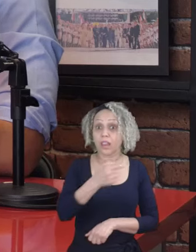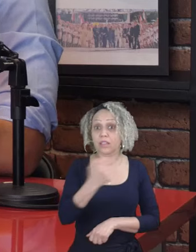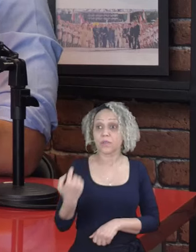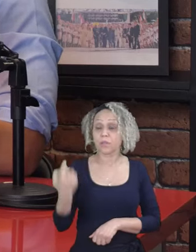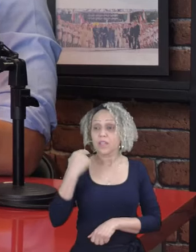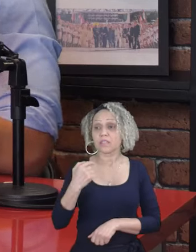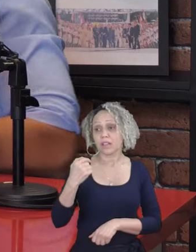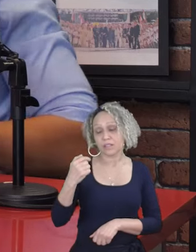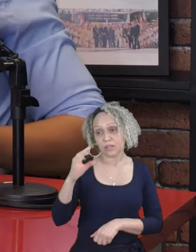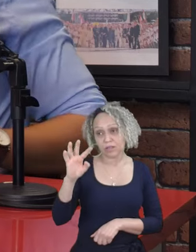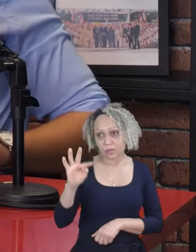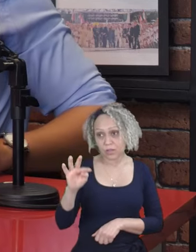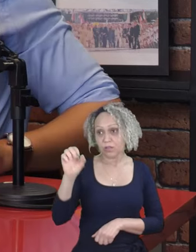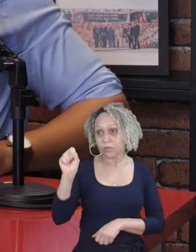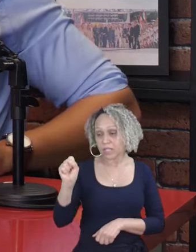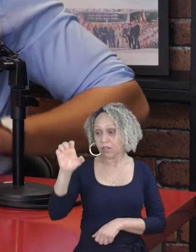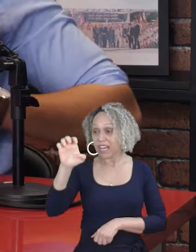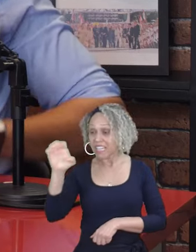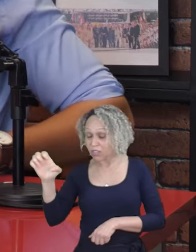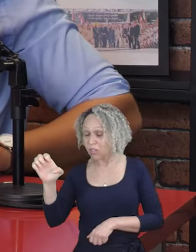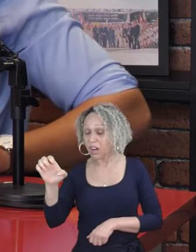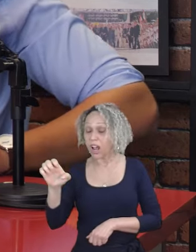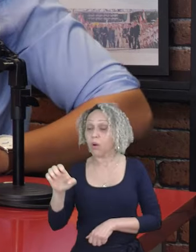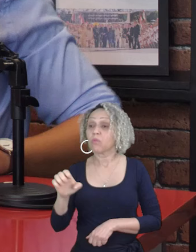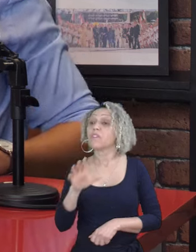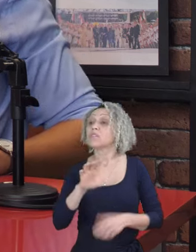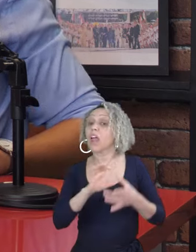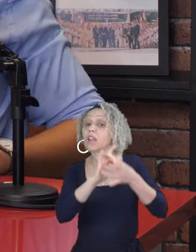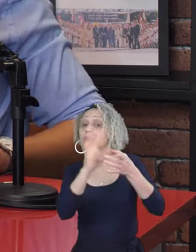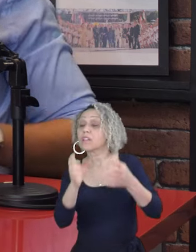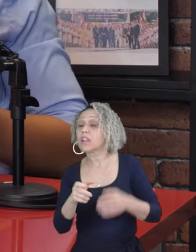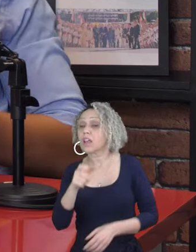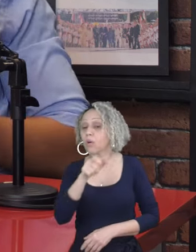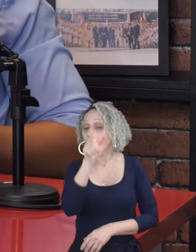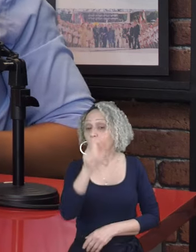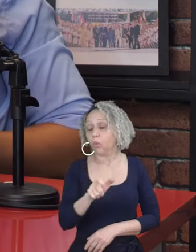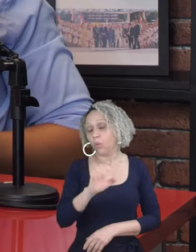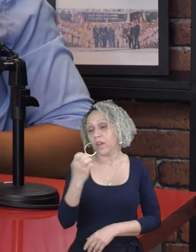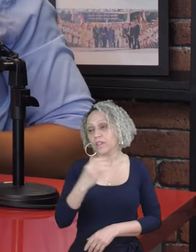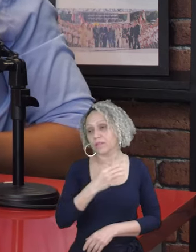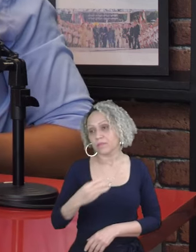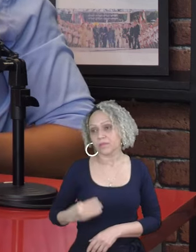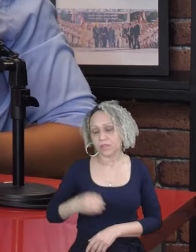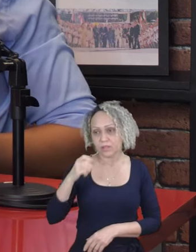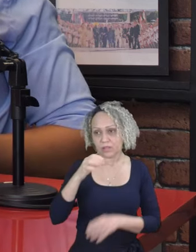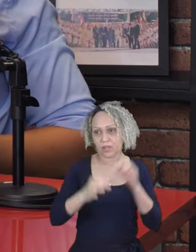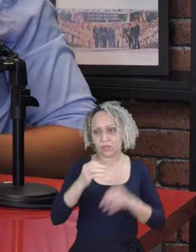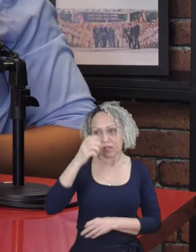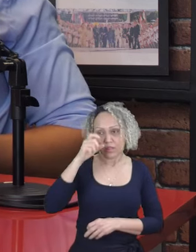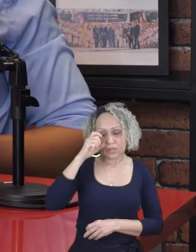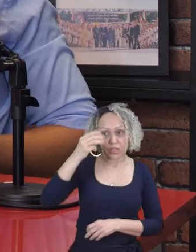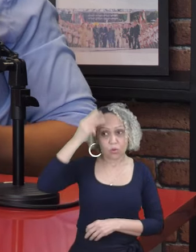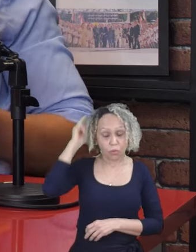Na semana passada, o Tribunal Superior Eleitoral absolveu Sérgio Moro das acusações a que estava respondendo. Apesar disso, o